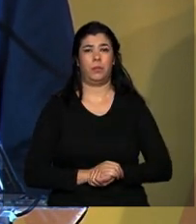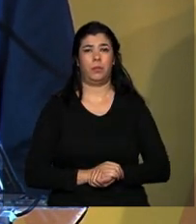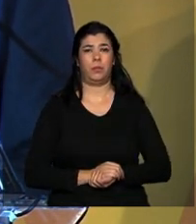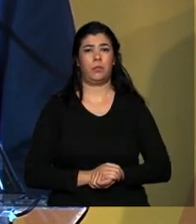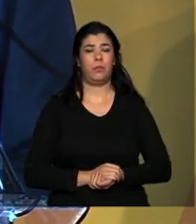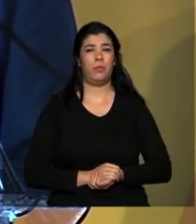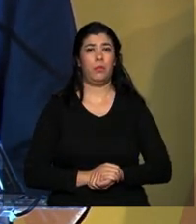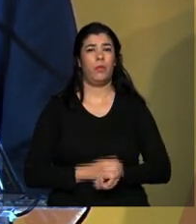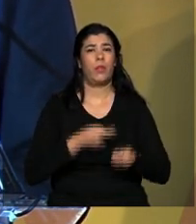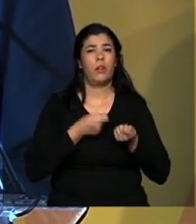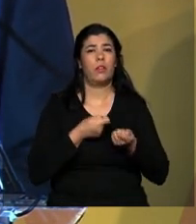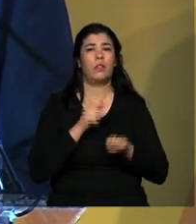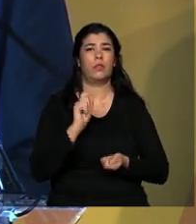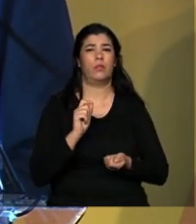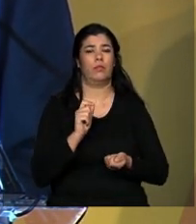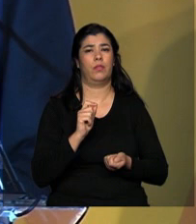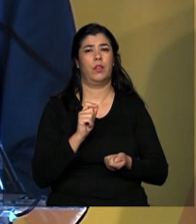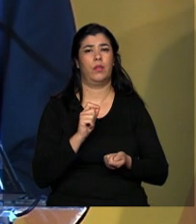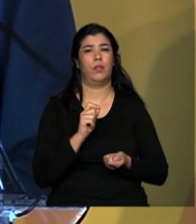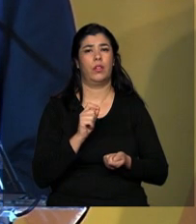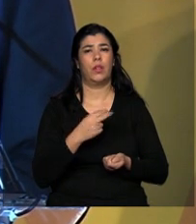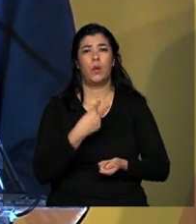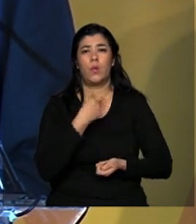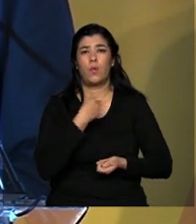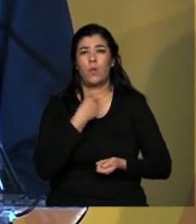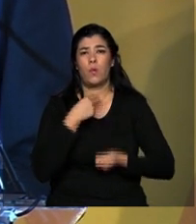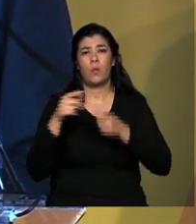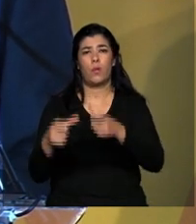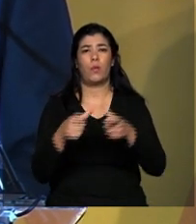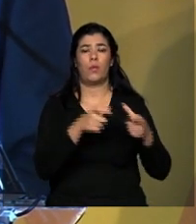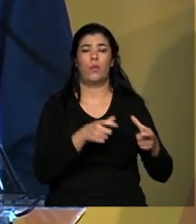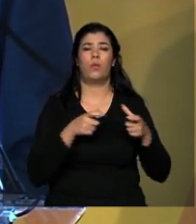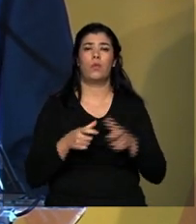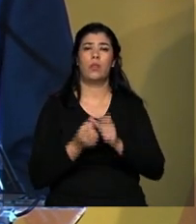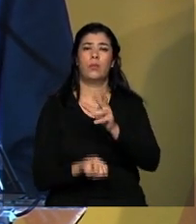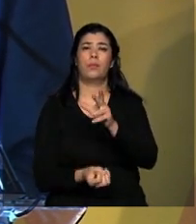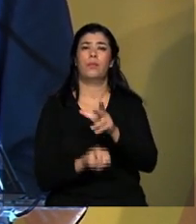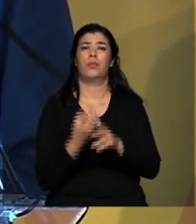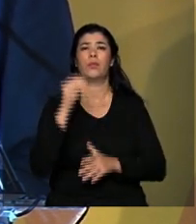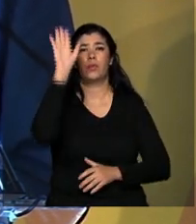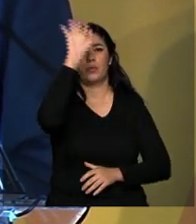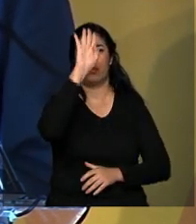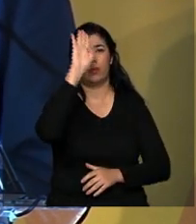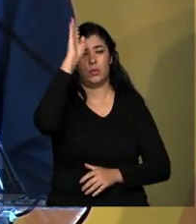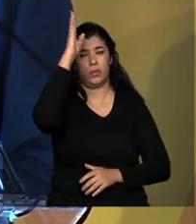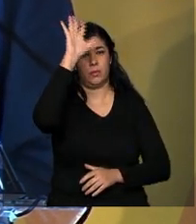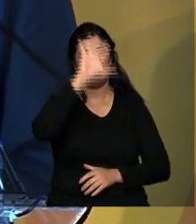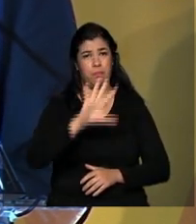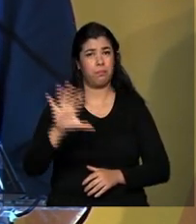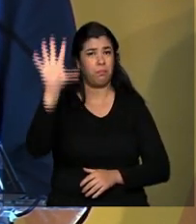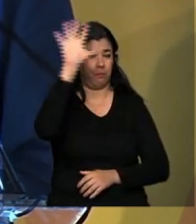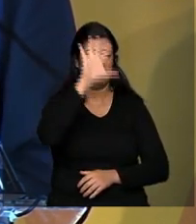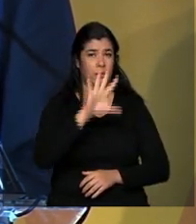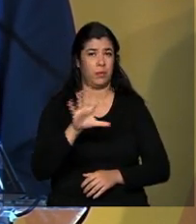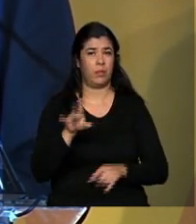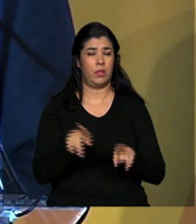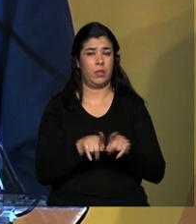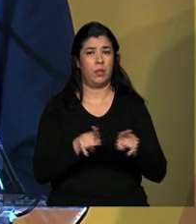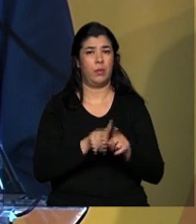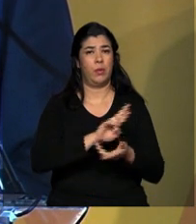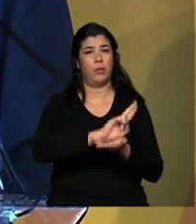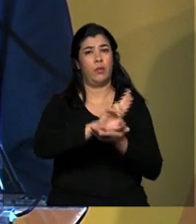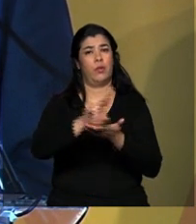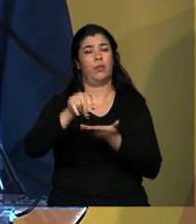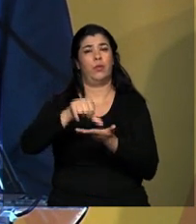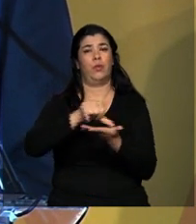tentando preencher brechas na cadeia produtiva nacional. Entre os setores ativamente promovidos